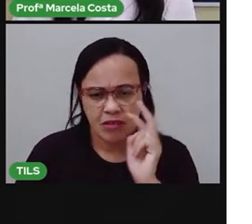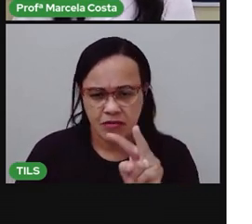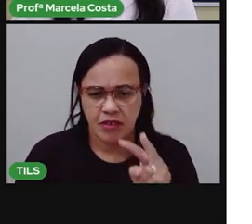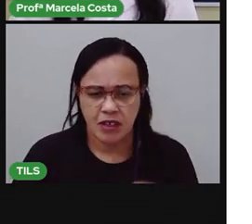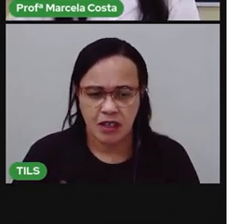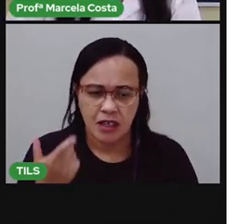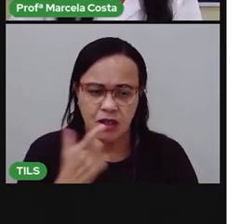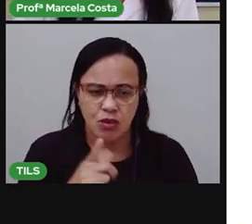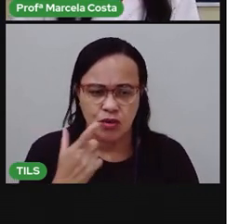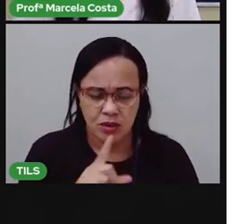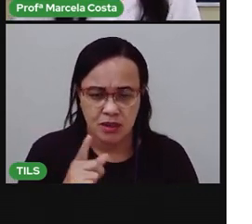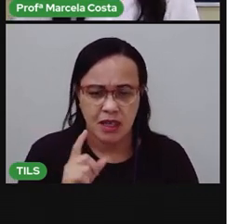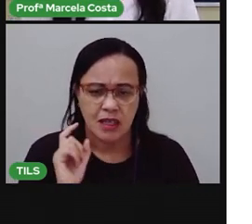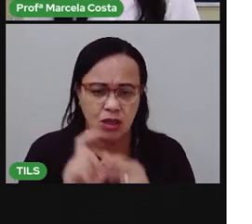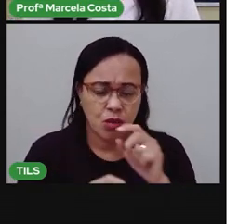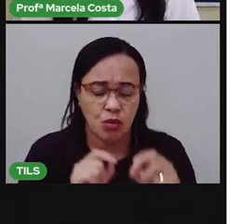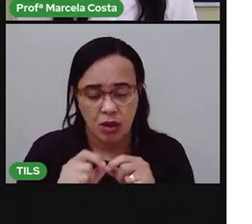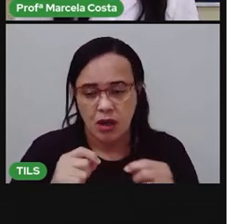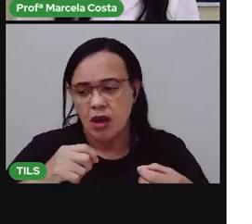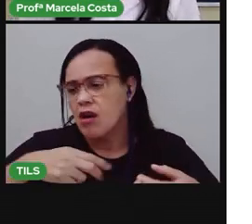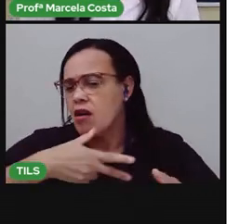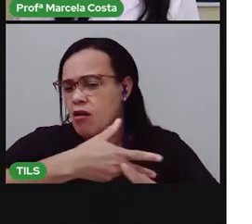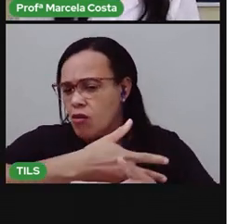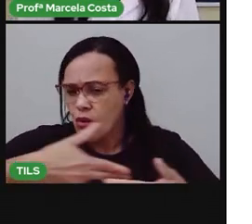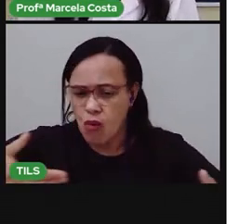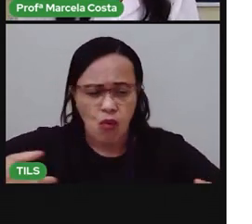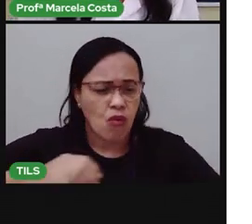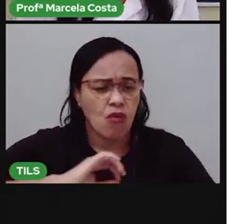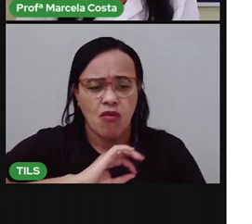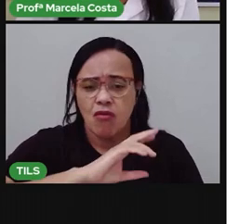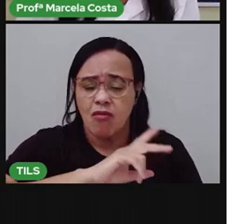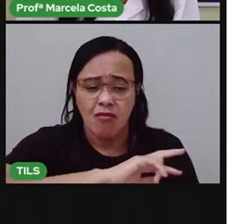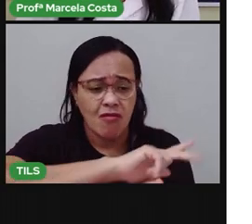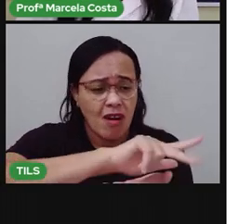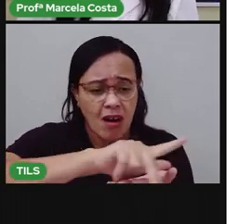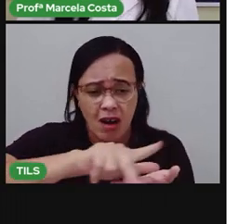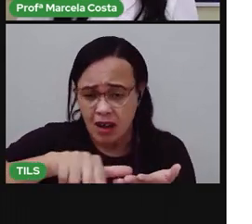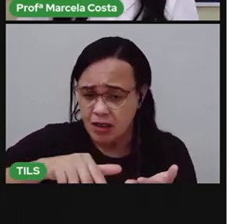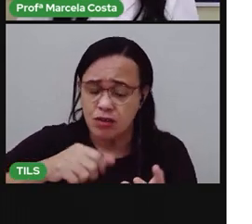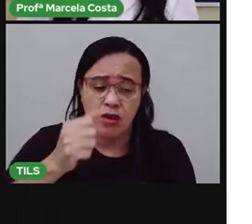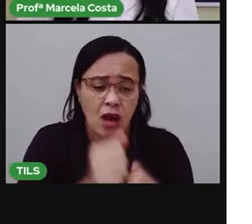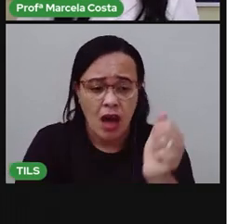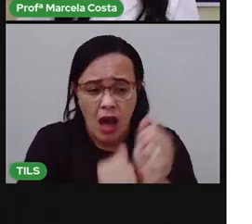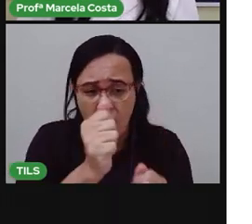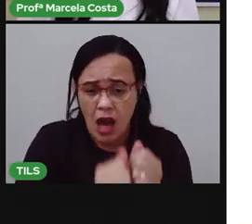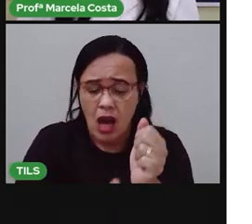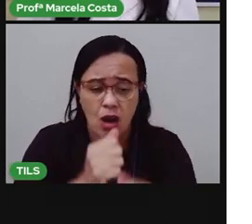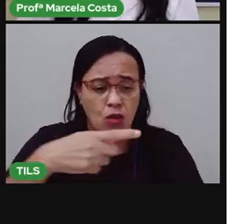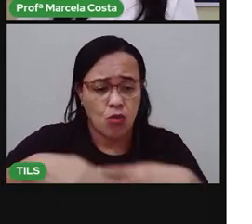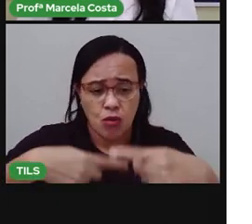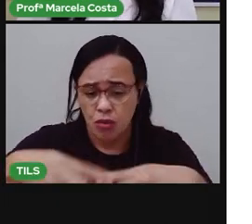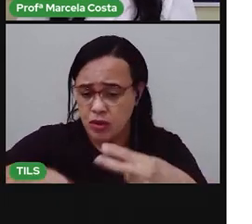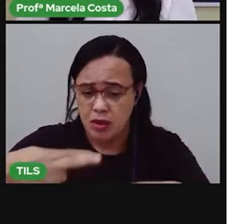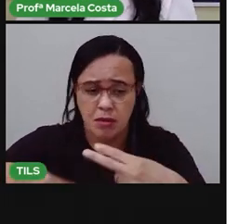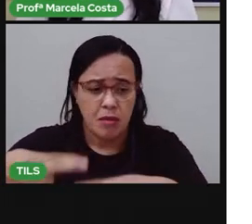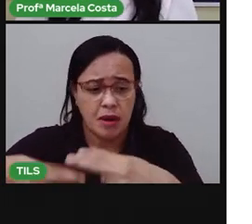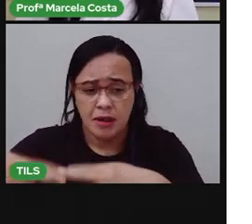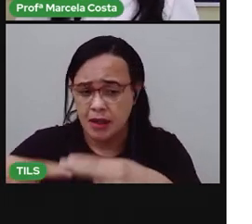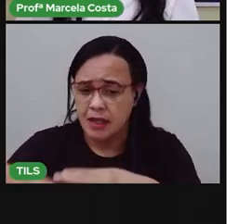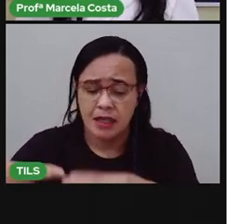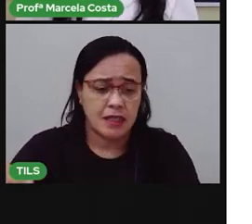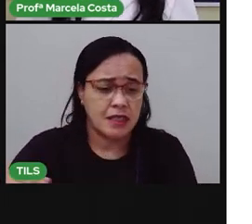isso também em arroz, macarrão. Ver se é um arroz branco, se é um arroz integral,